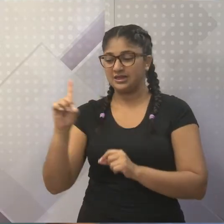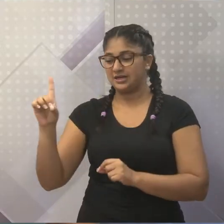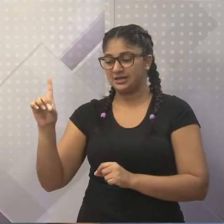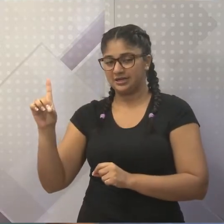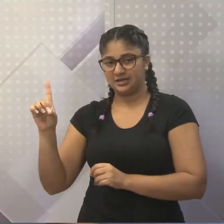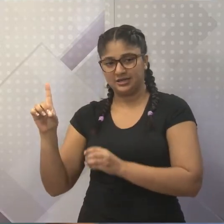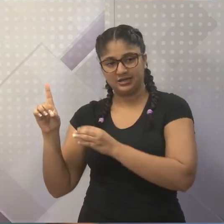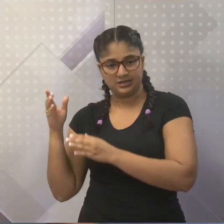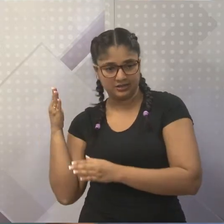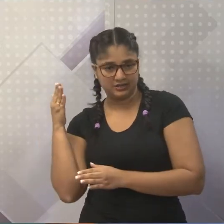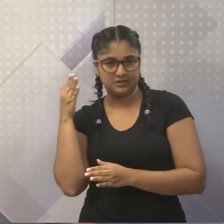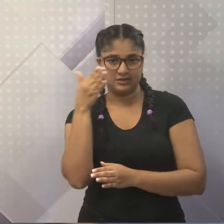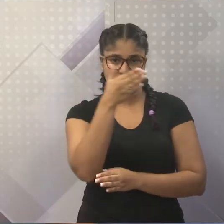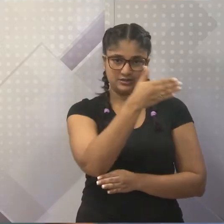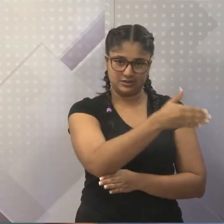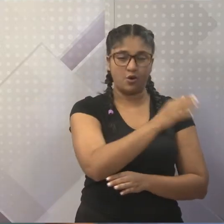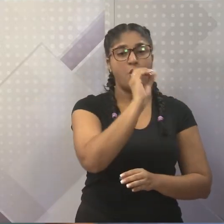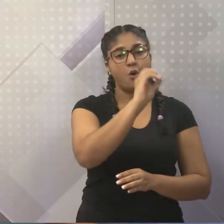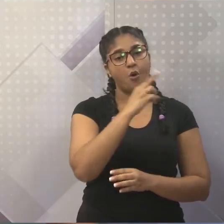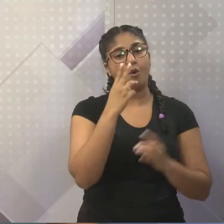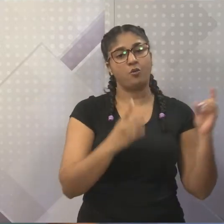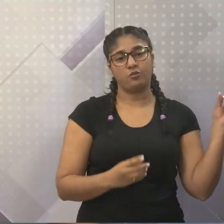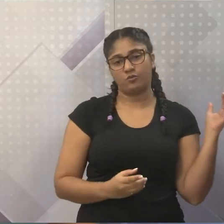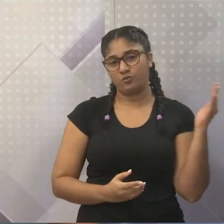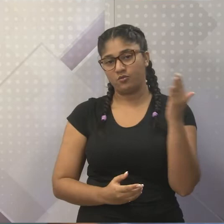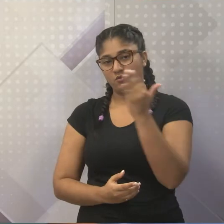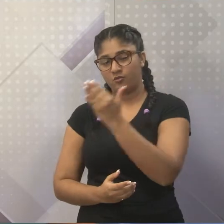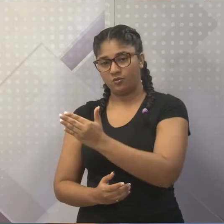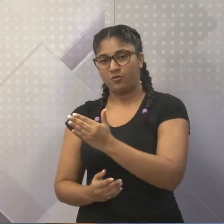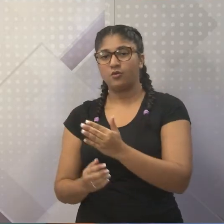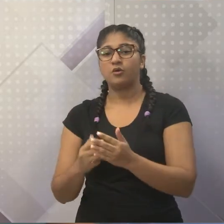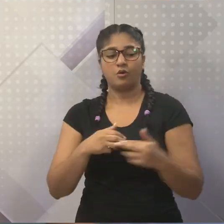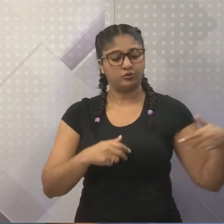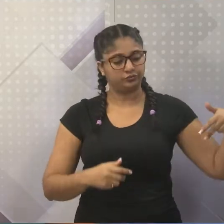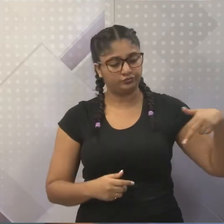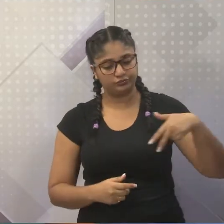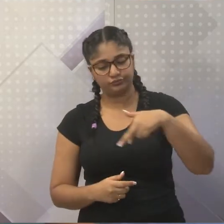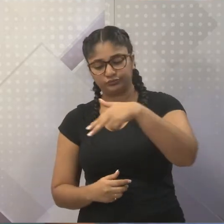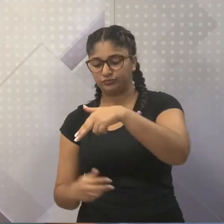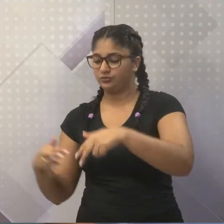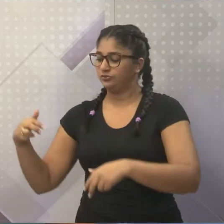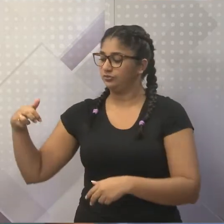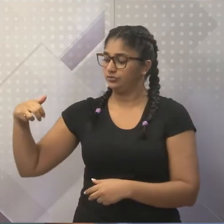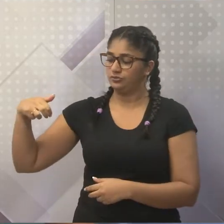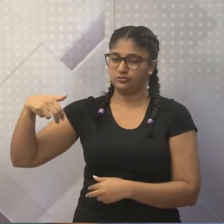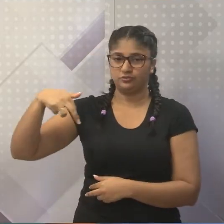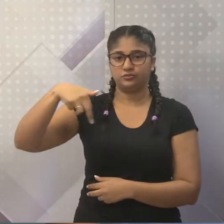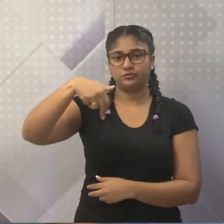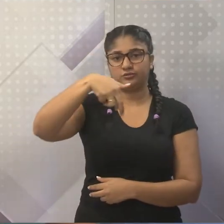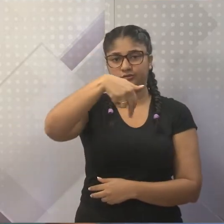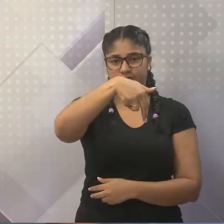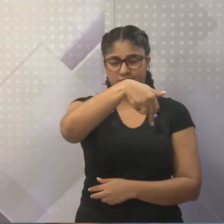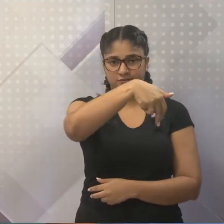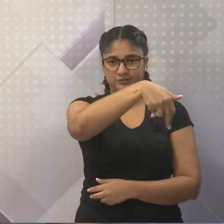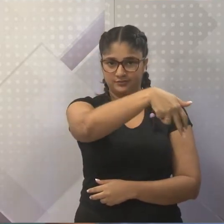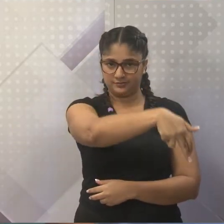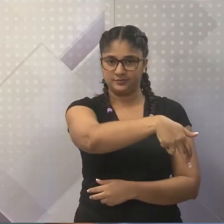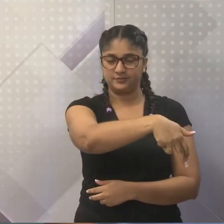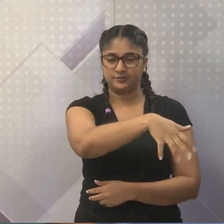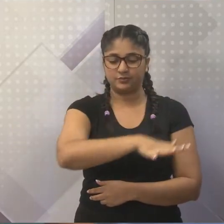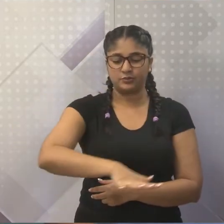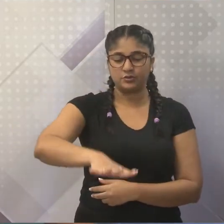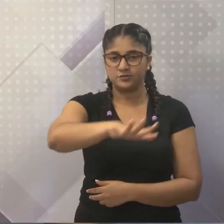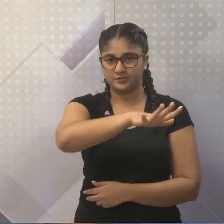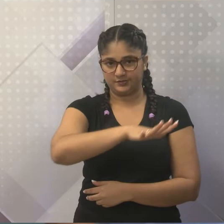para a esquerda, ou da esquerda para a direita, onde ele vem fazendo esse corte para cair direto da linha lateral até chegar à grande